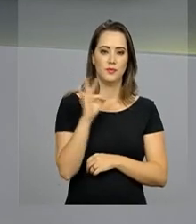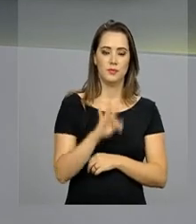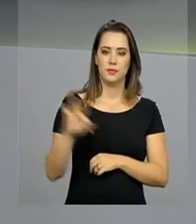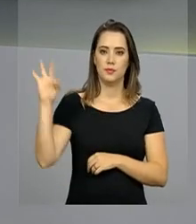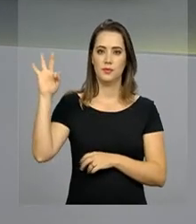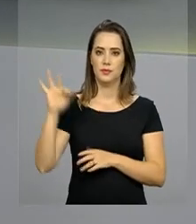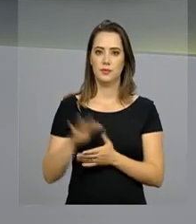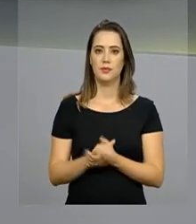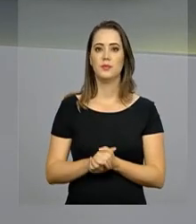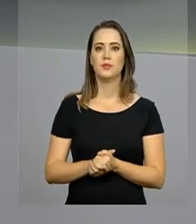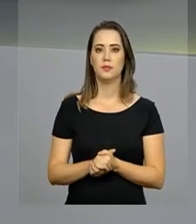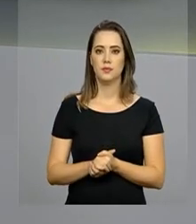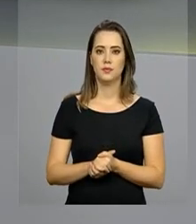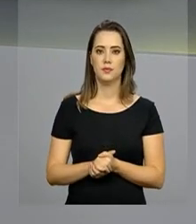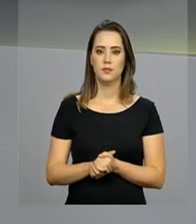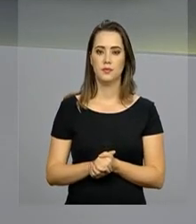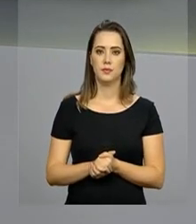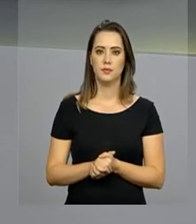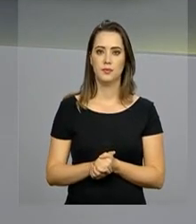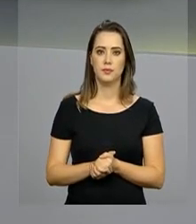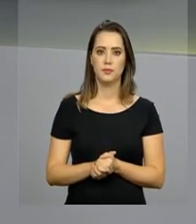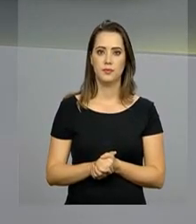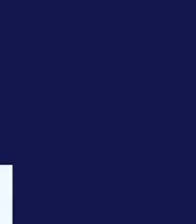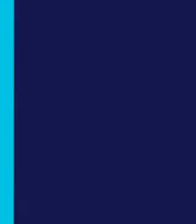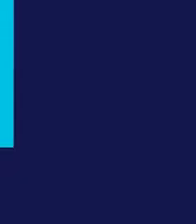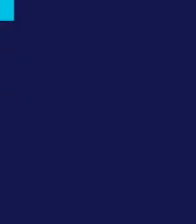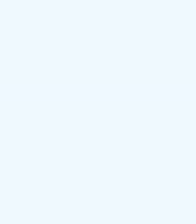na NBR, a TV do Governo Federal.